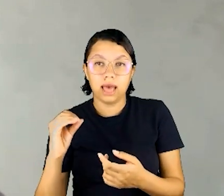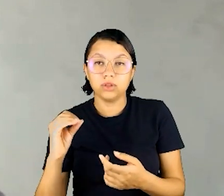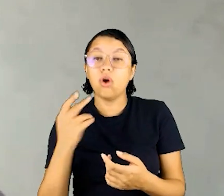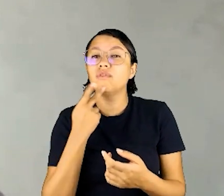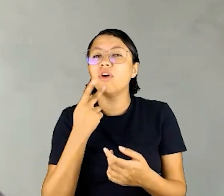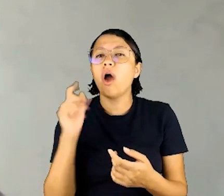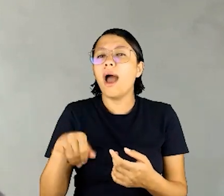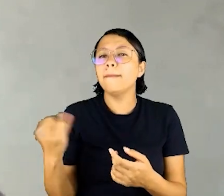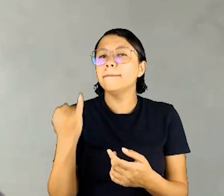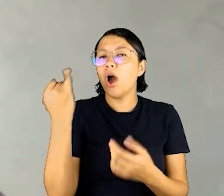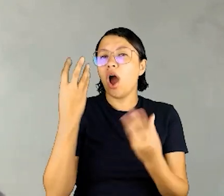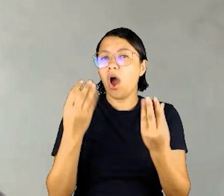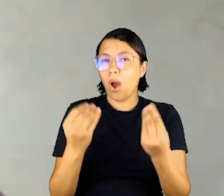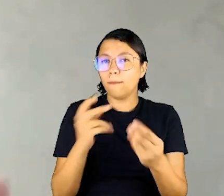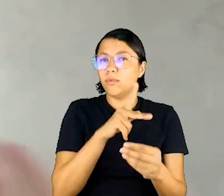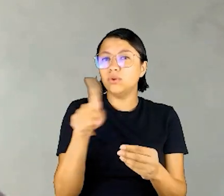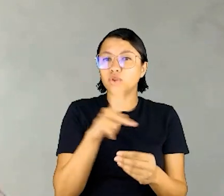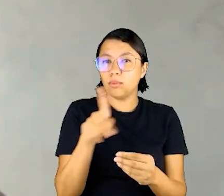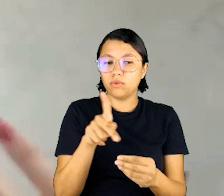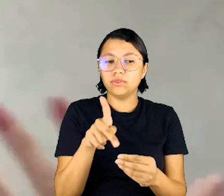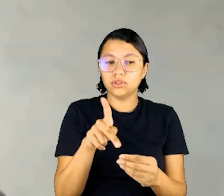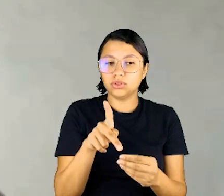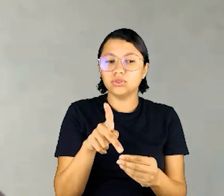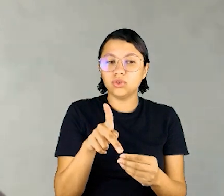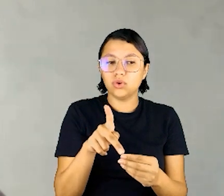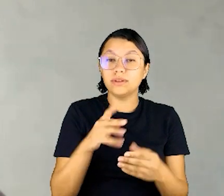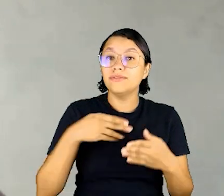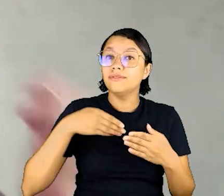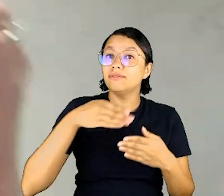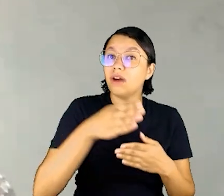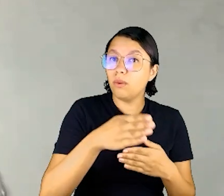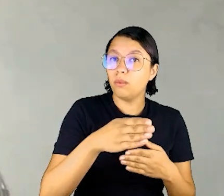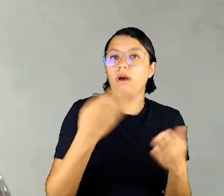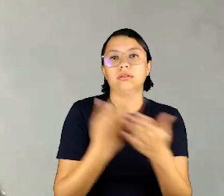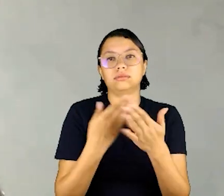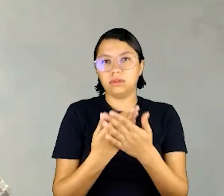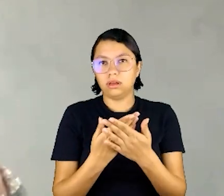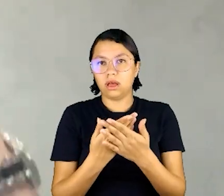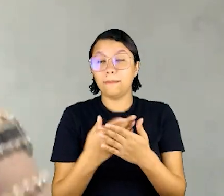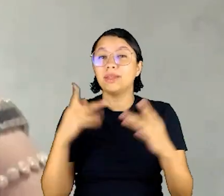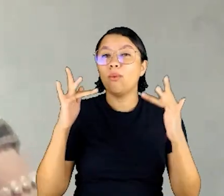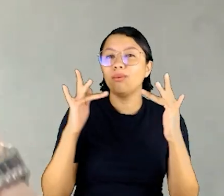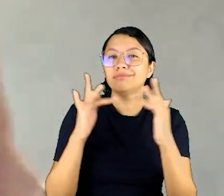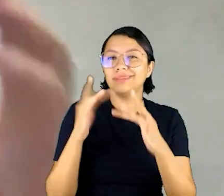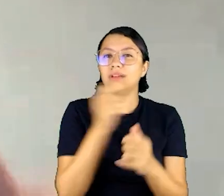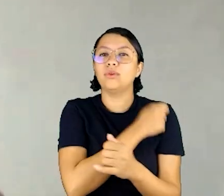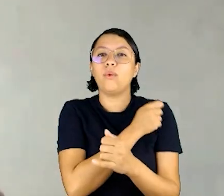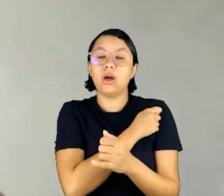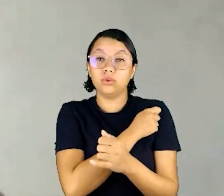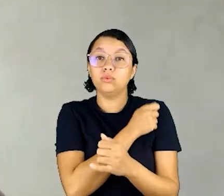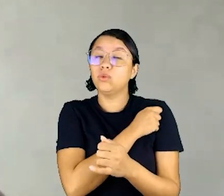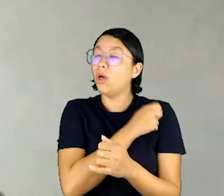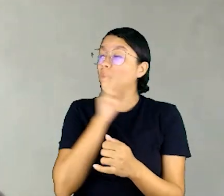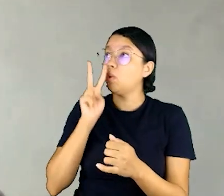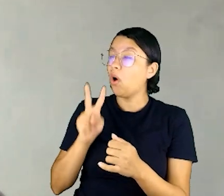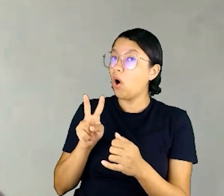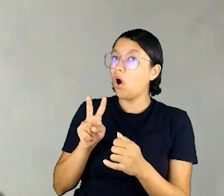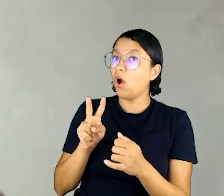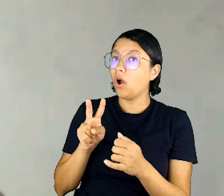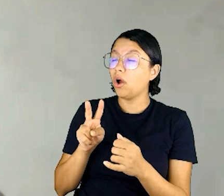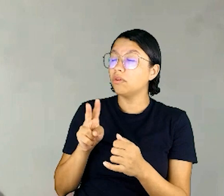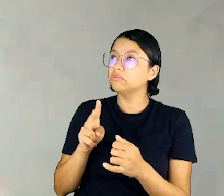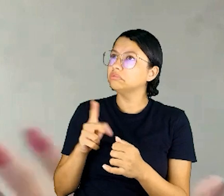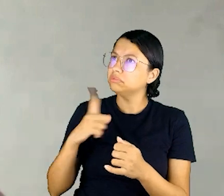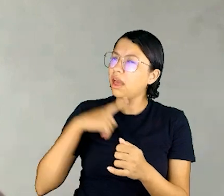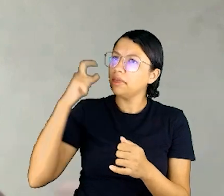falou há pouco, é muito importante que os professores se dirigam às escolas, para que a gente tenha o contato com os alunos e os